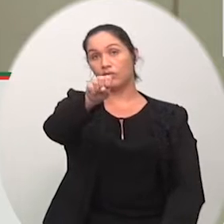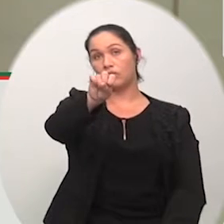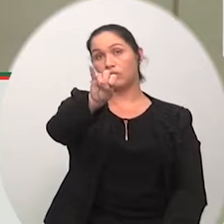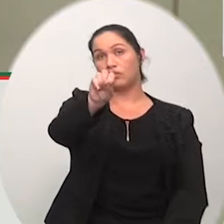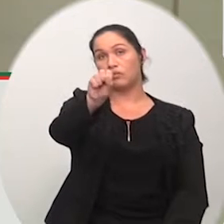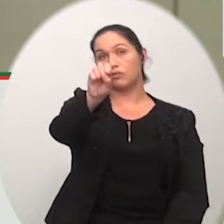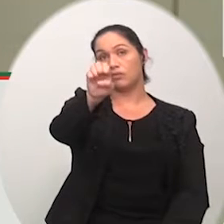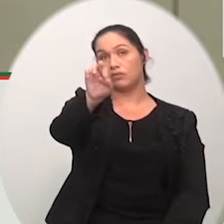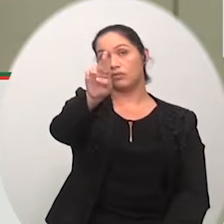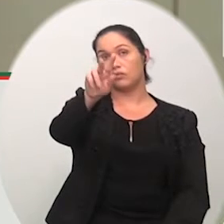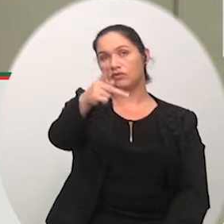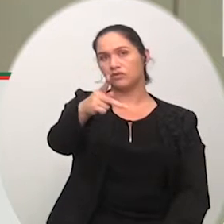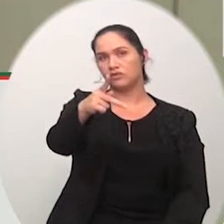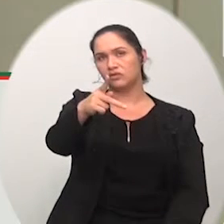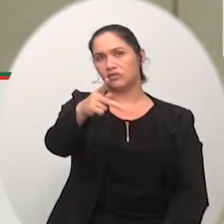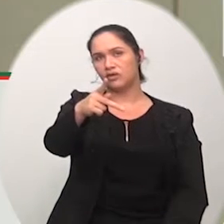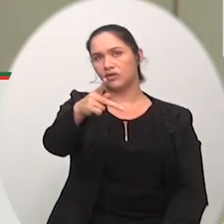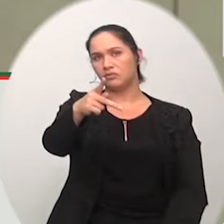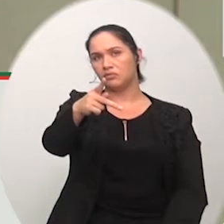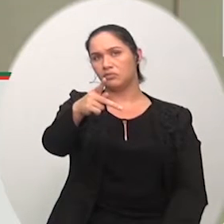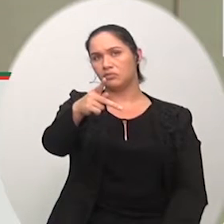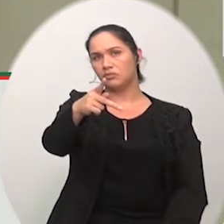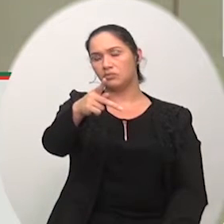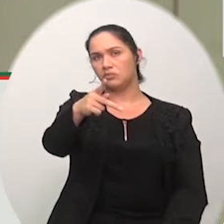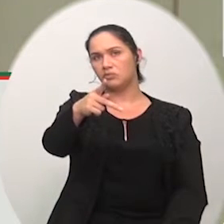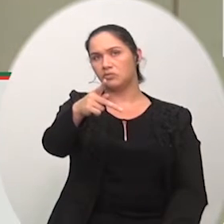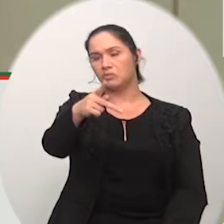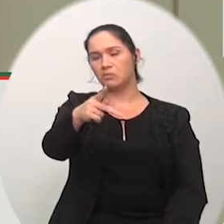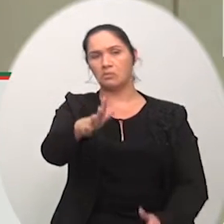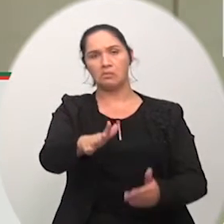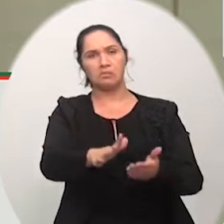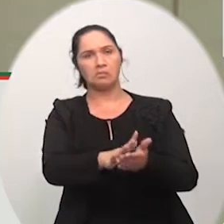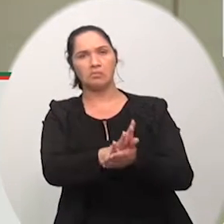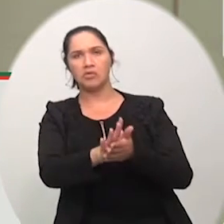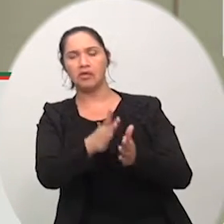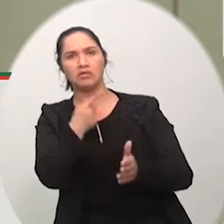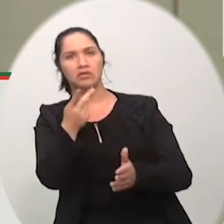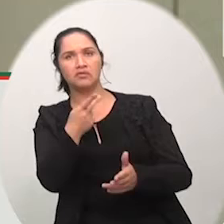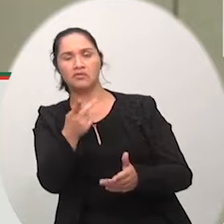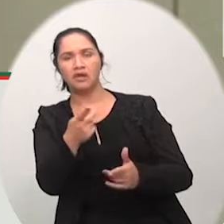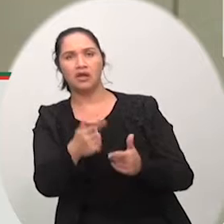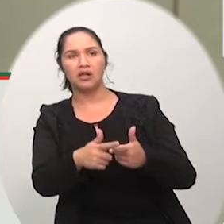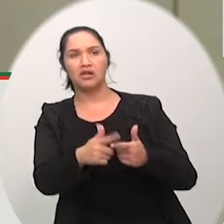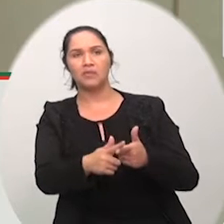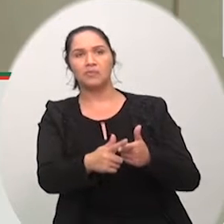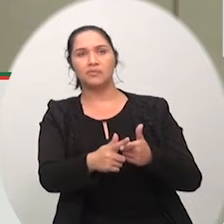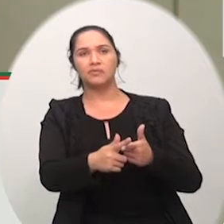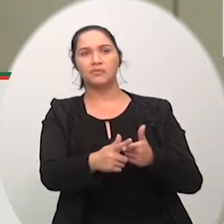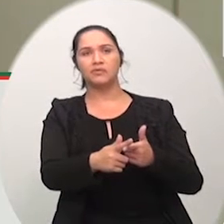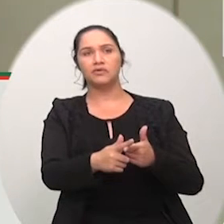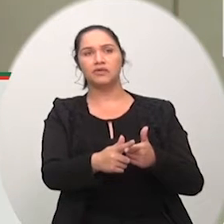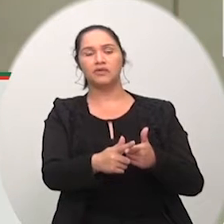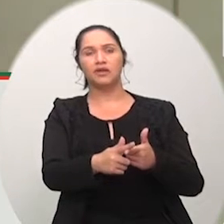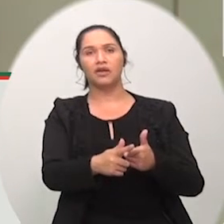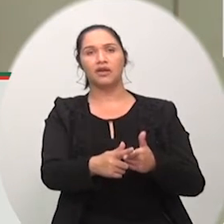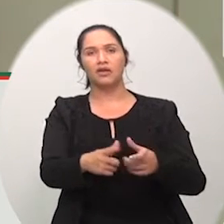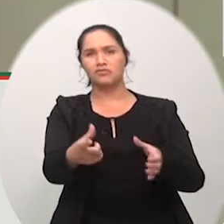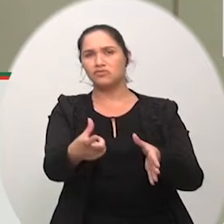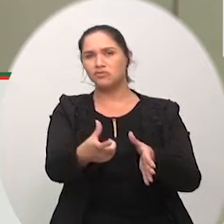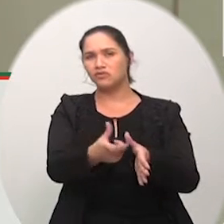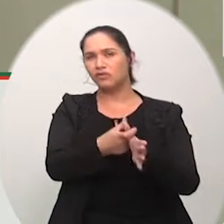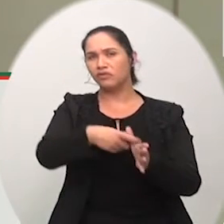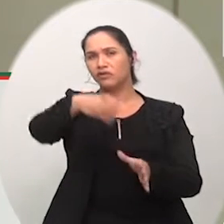respeito da dívida do Criciúma Preve parece que não é com eles eles não estão tomando nenhum tipo de atitude geralmente quando se